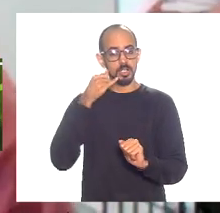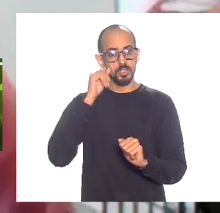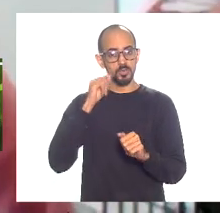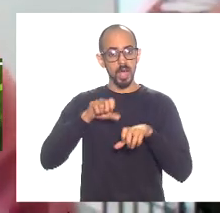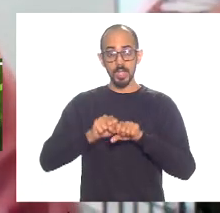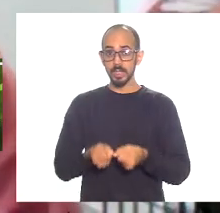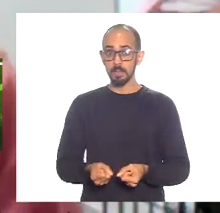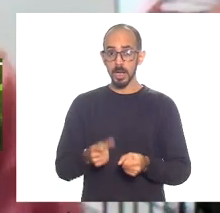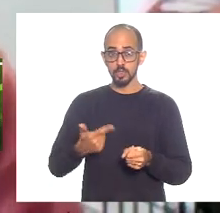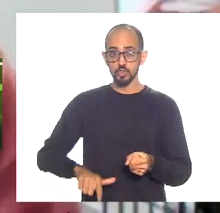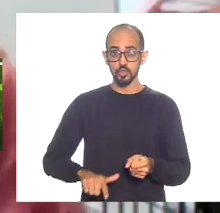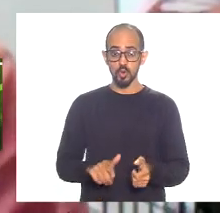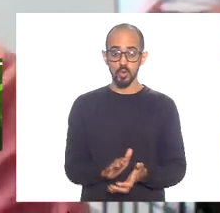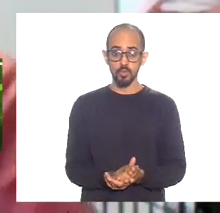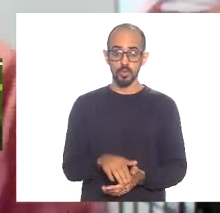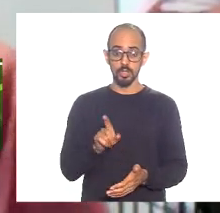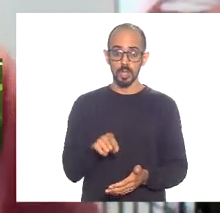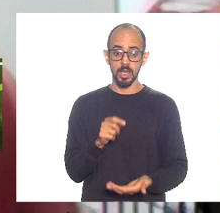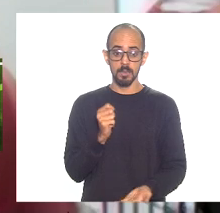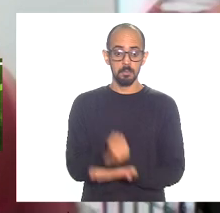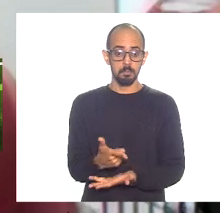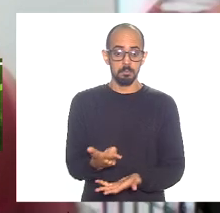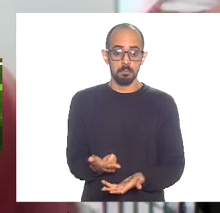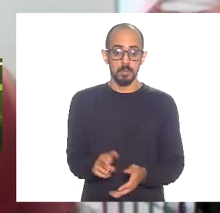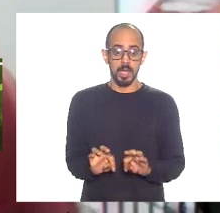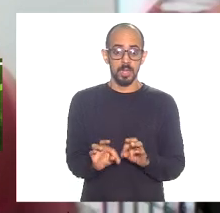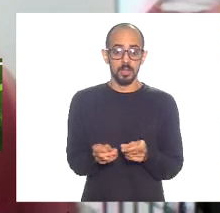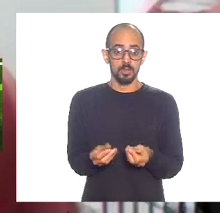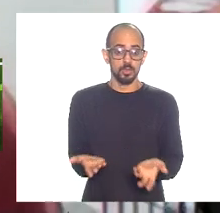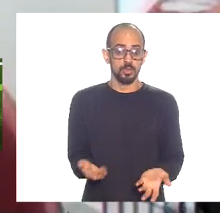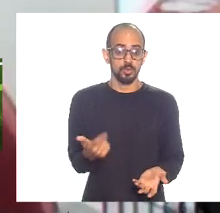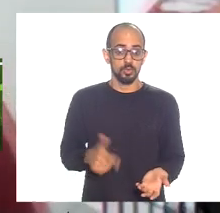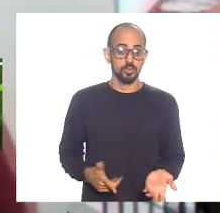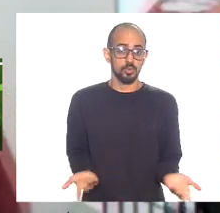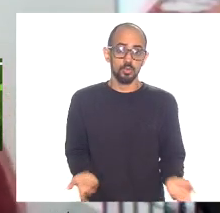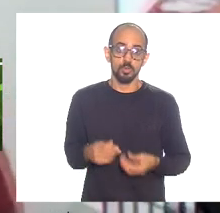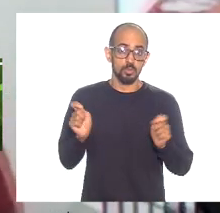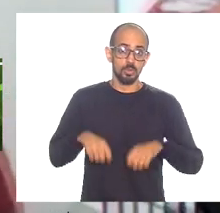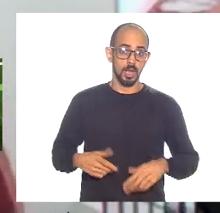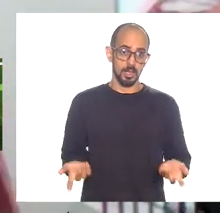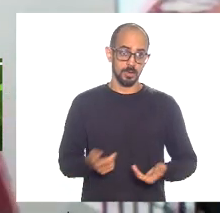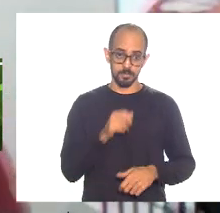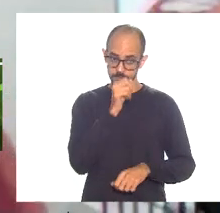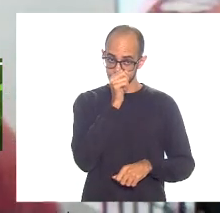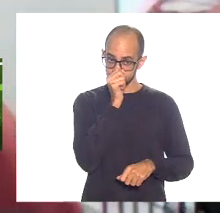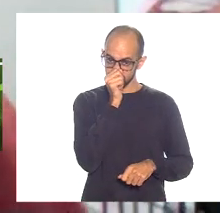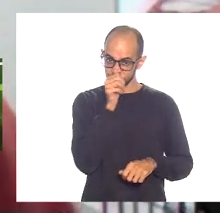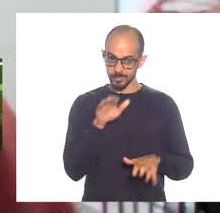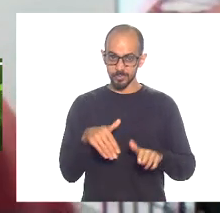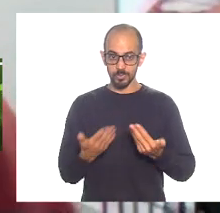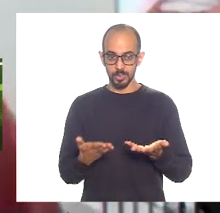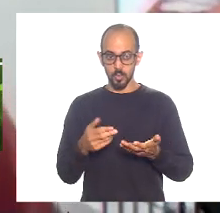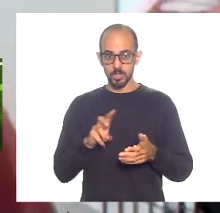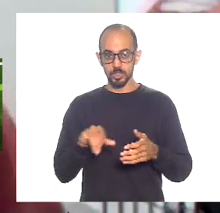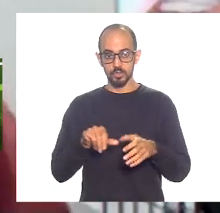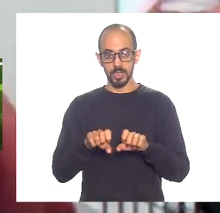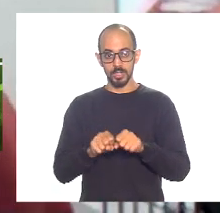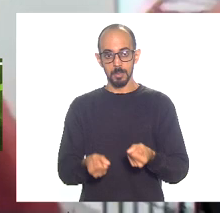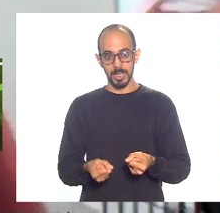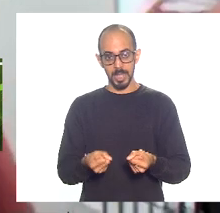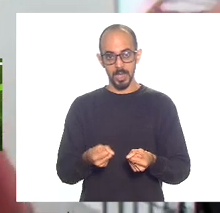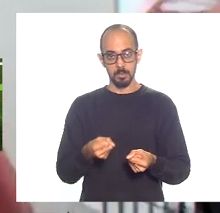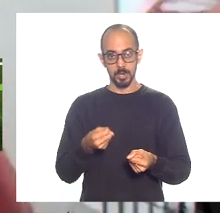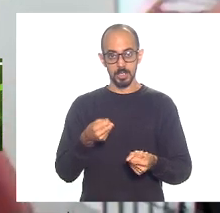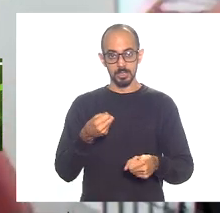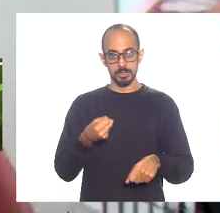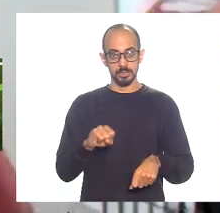como seria ter que pagar o conjunto do serviço da dívida agora nos próximos anos agora vamos ter uma quebra se não houver